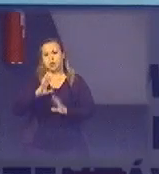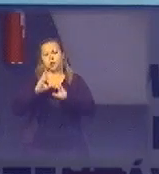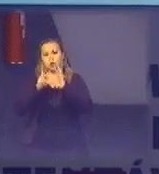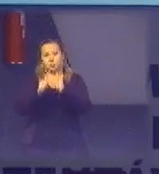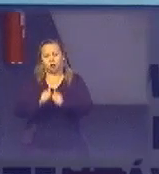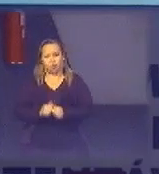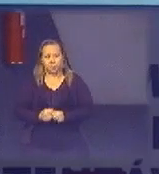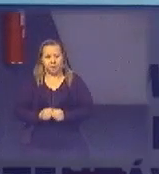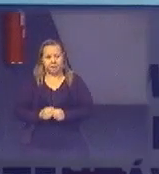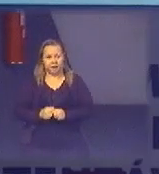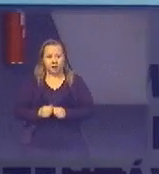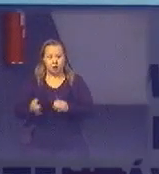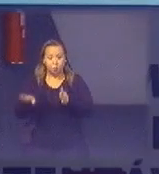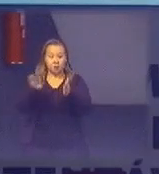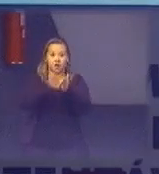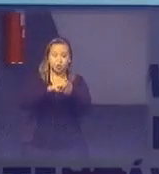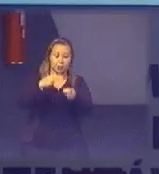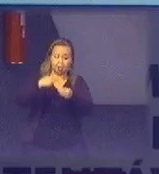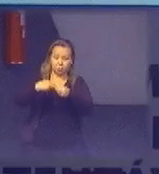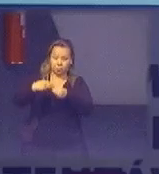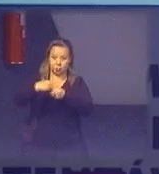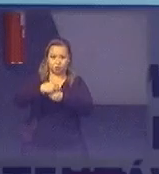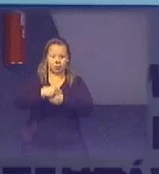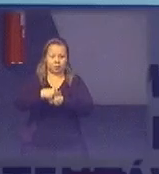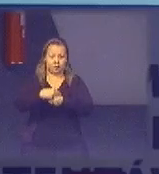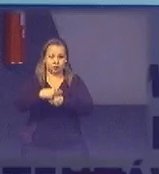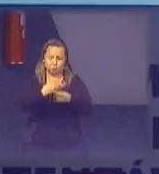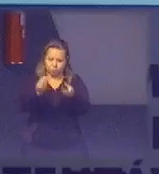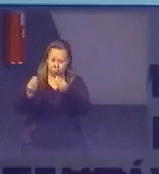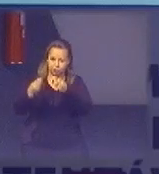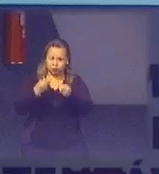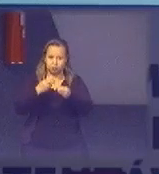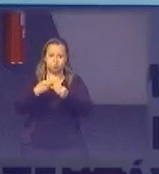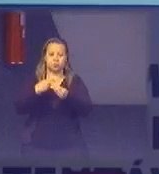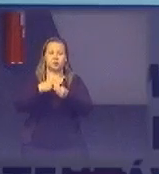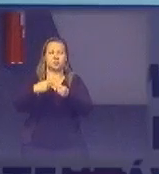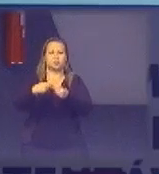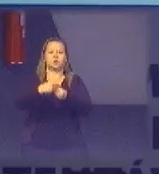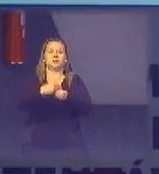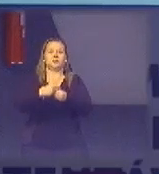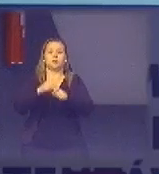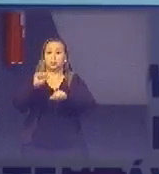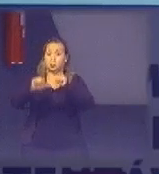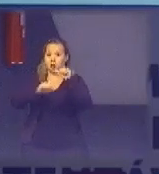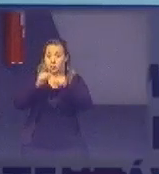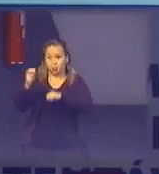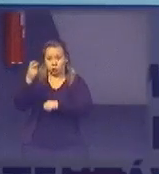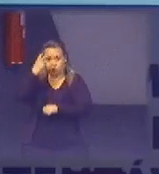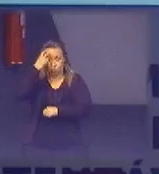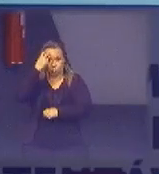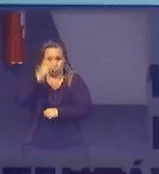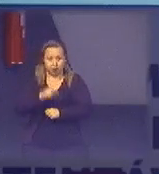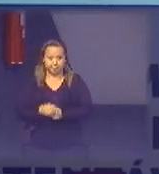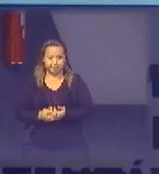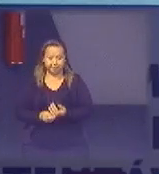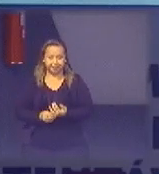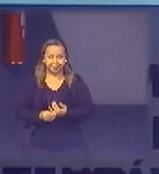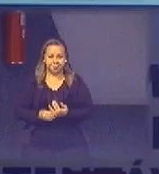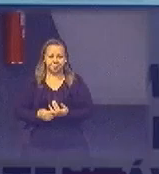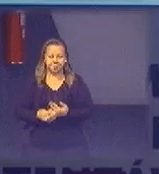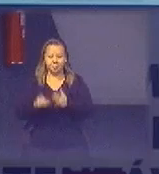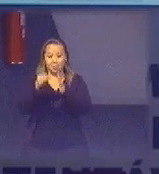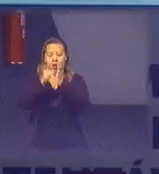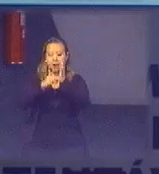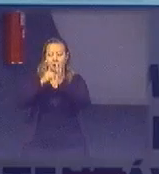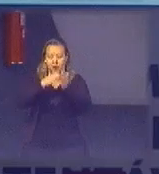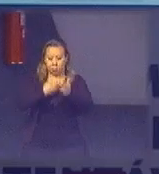.300 municípios então é uma mudança grande cultural ainda tá outra coisa né o decreto de